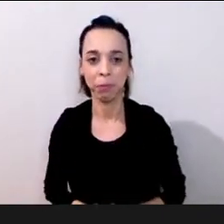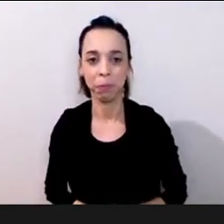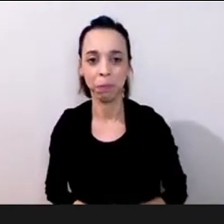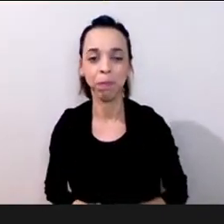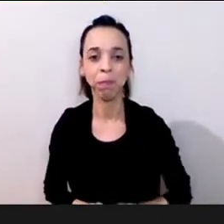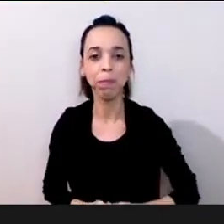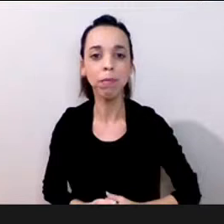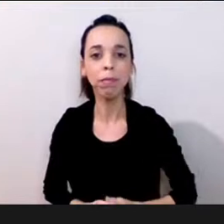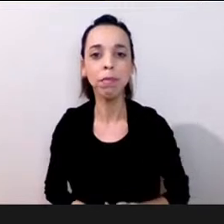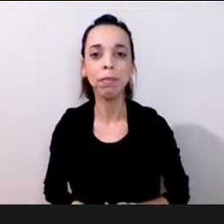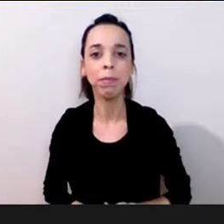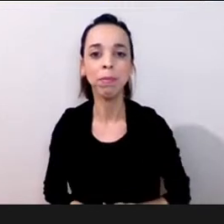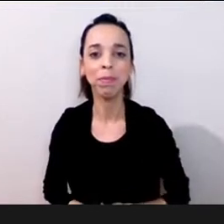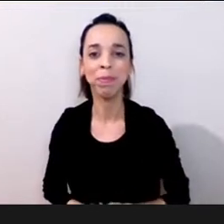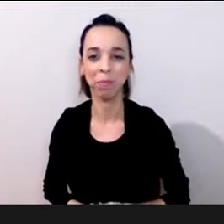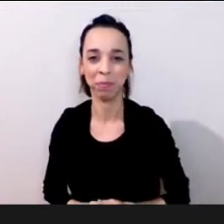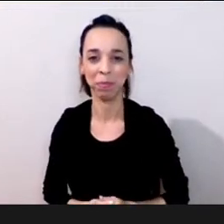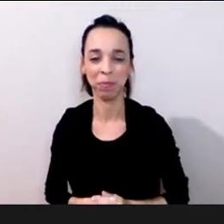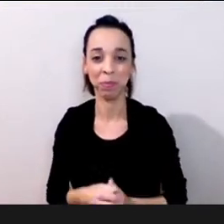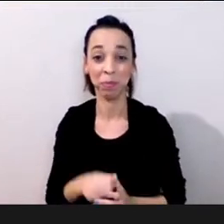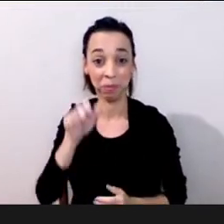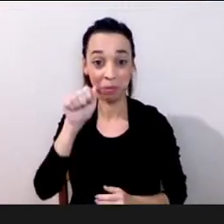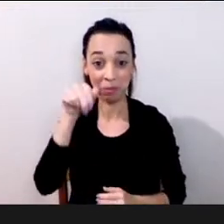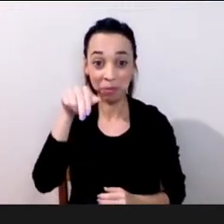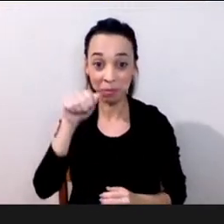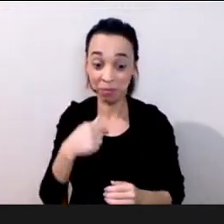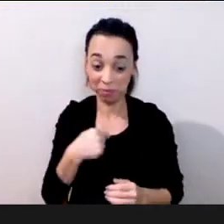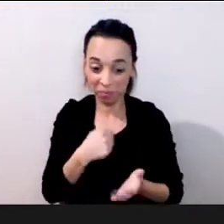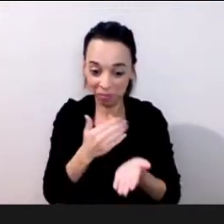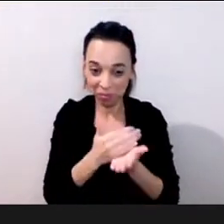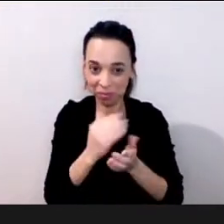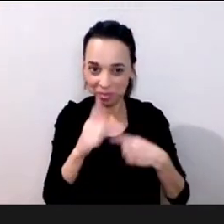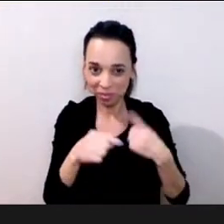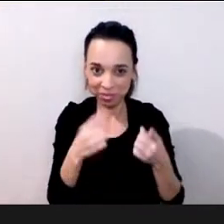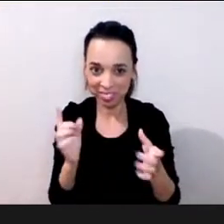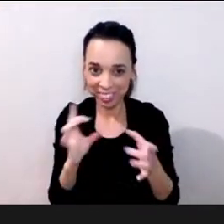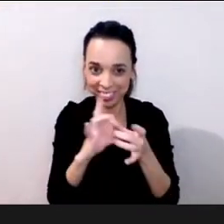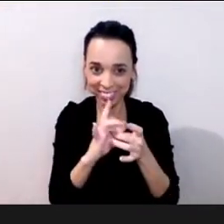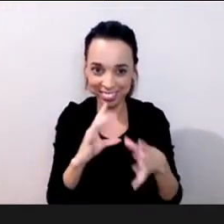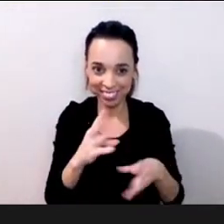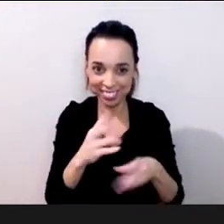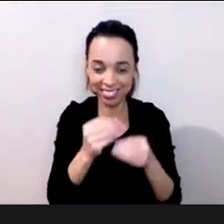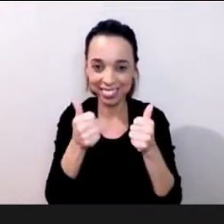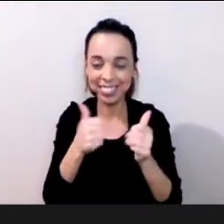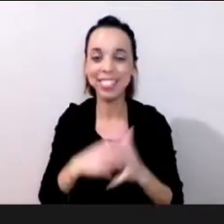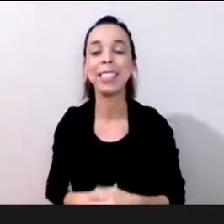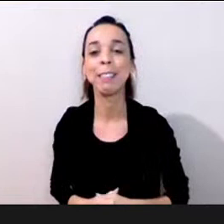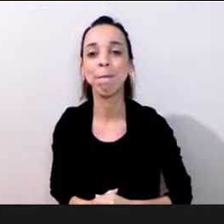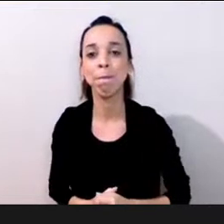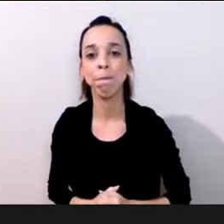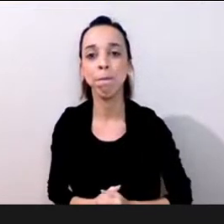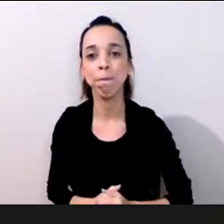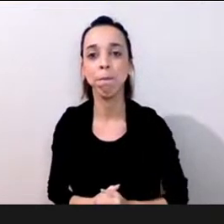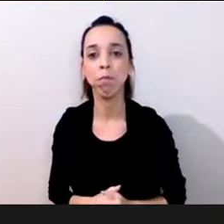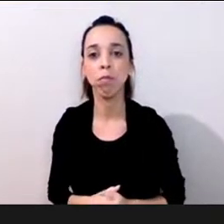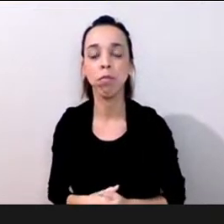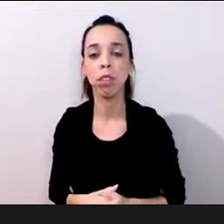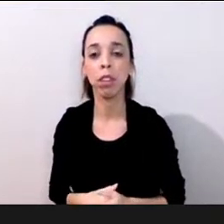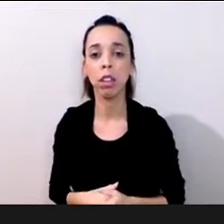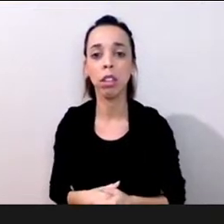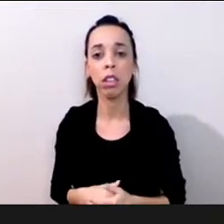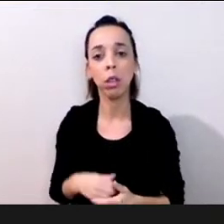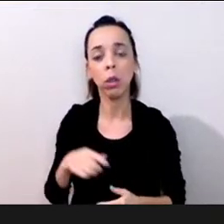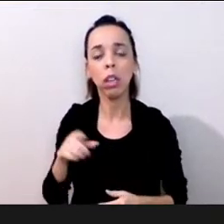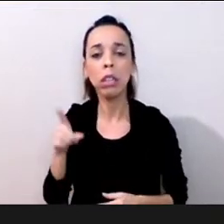vou puxar então vou começar depois a gente segue a gente segue eu não sei muito bem o contexto em que a ID fala